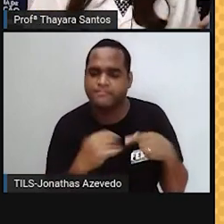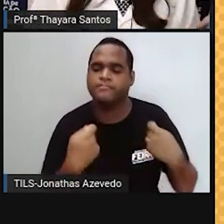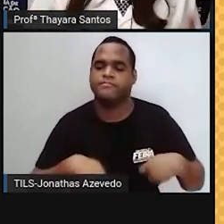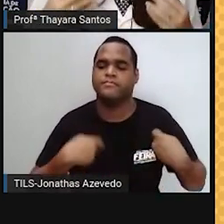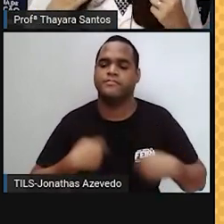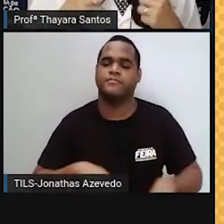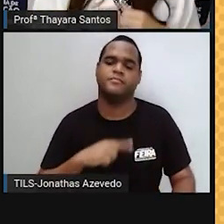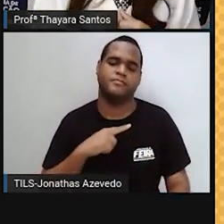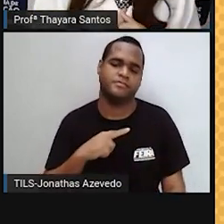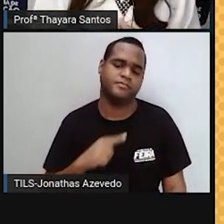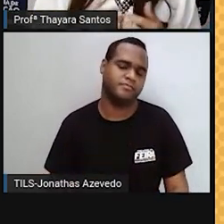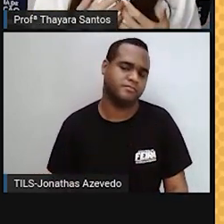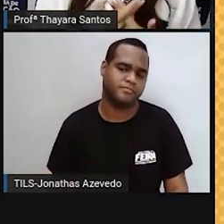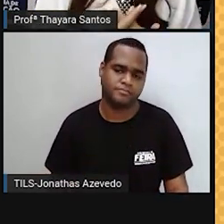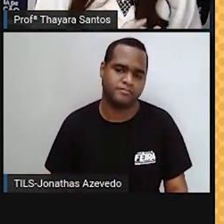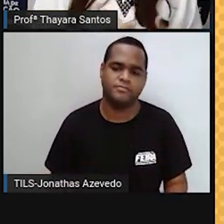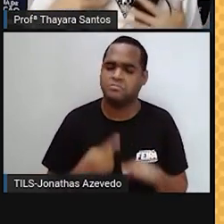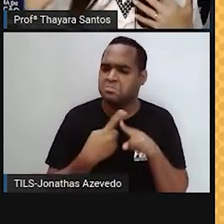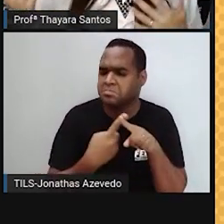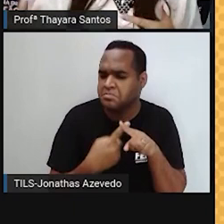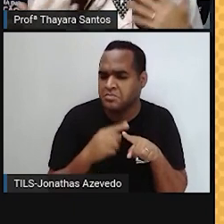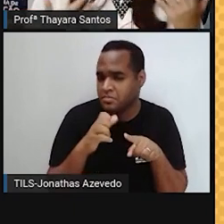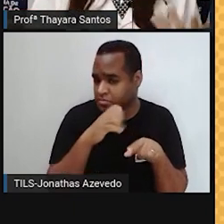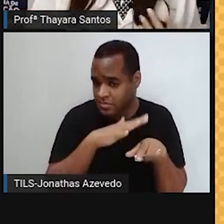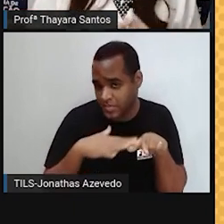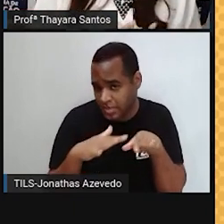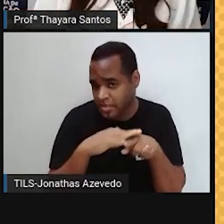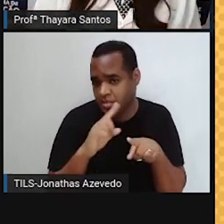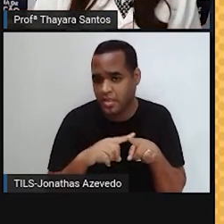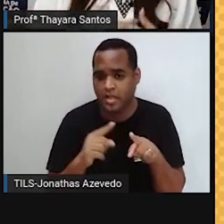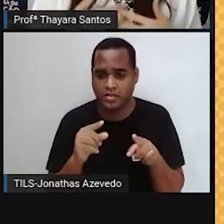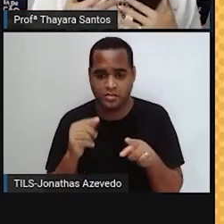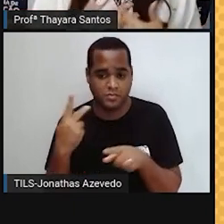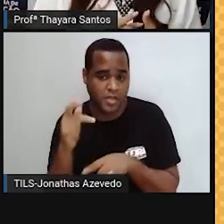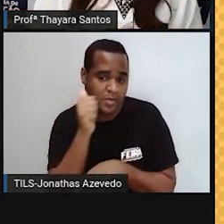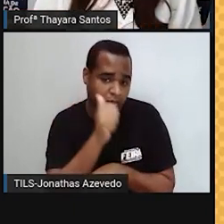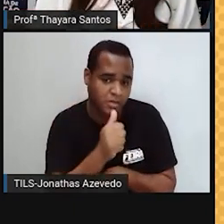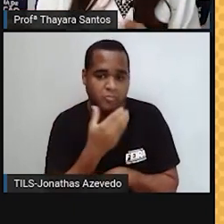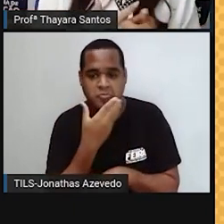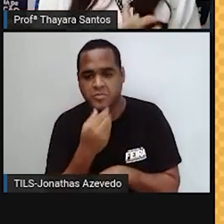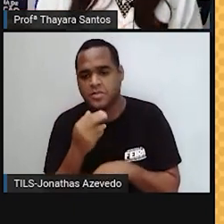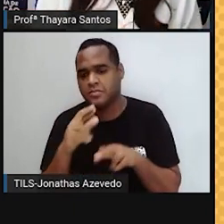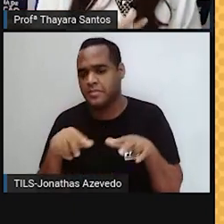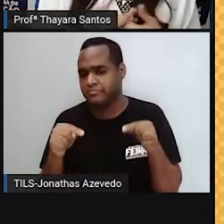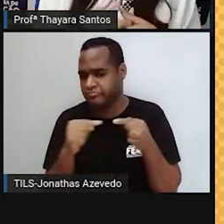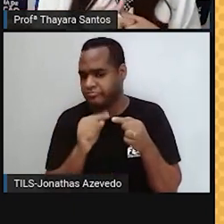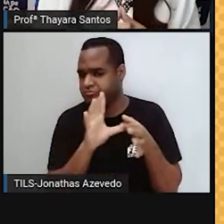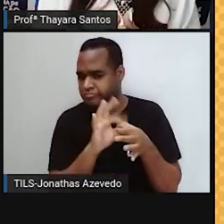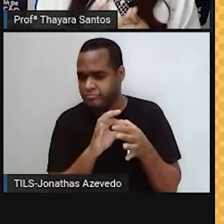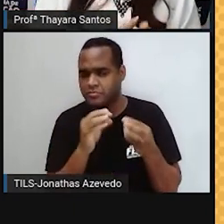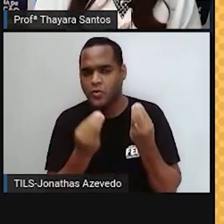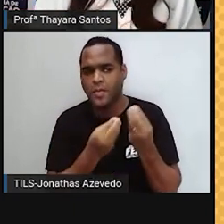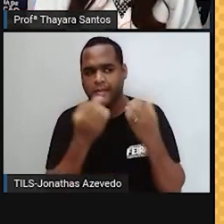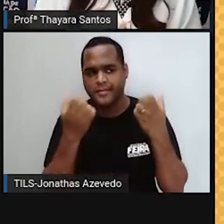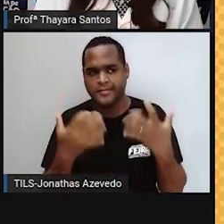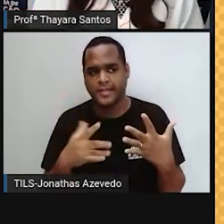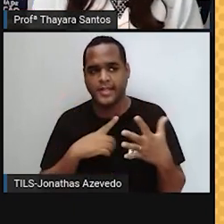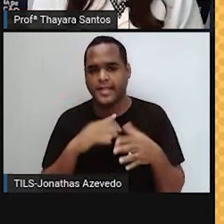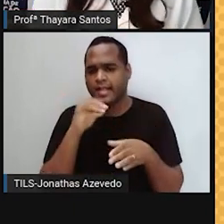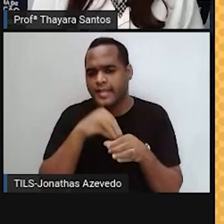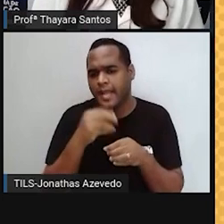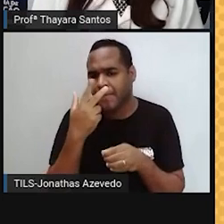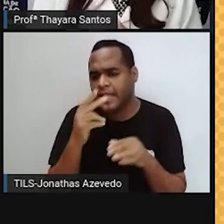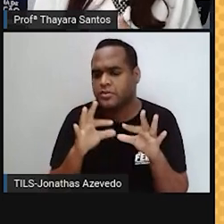Por quê? A região genital, tanto masculina quanto feminina, ela é formada por uma mucosa, que é uma película bem